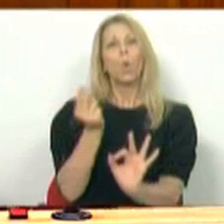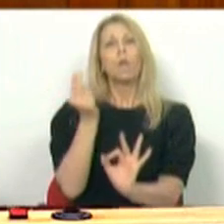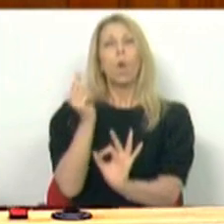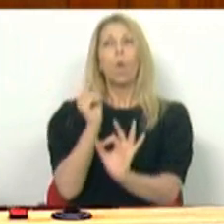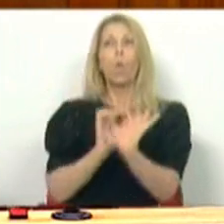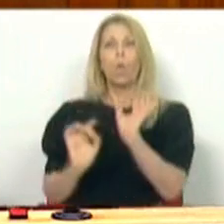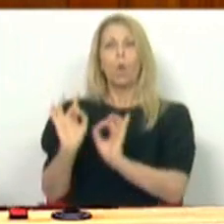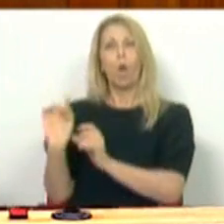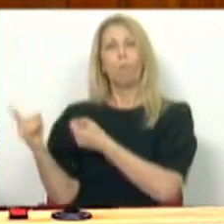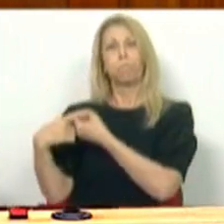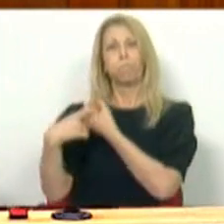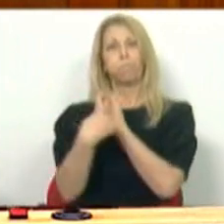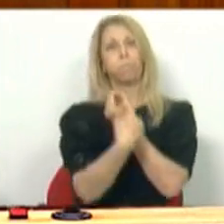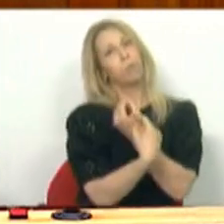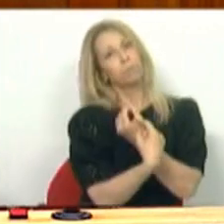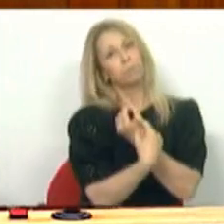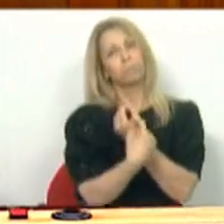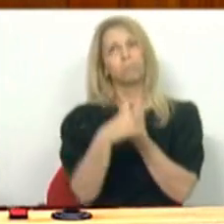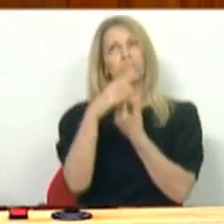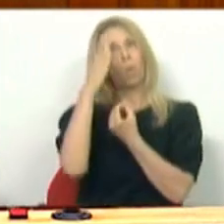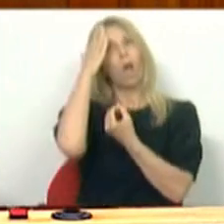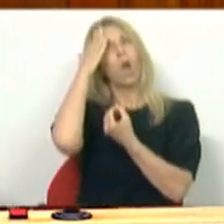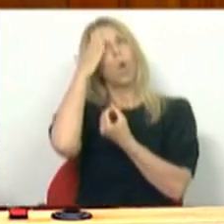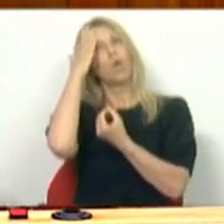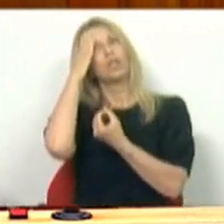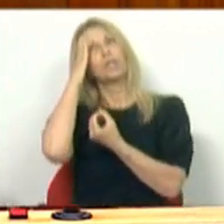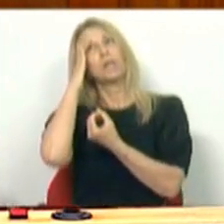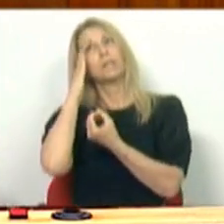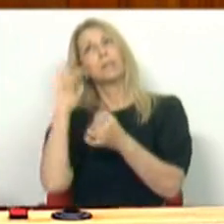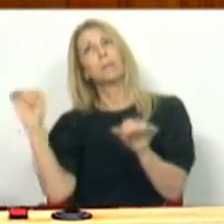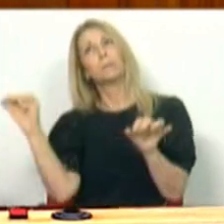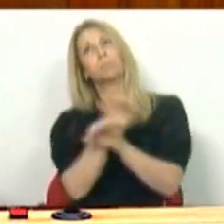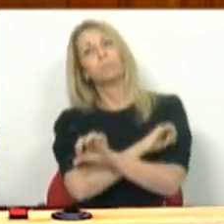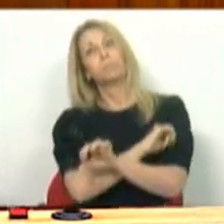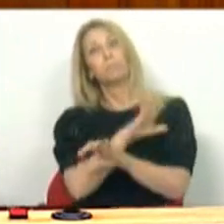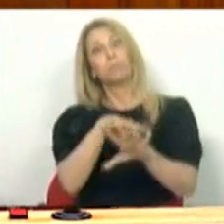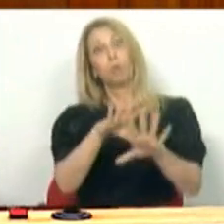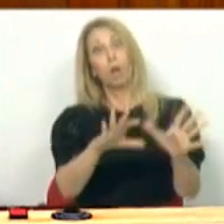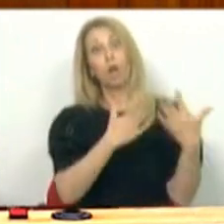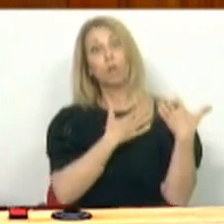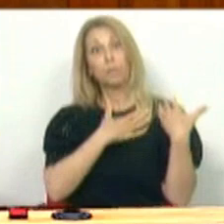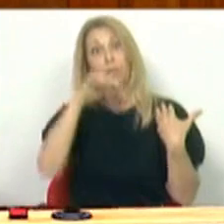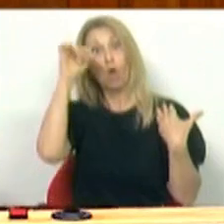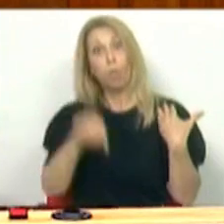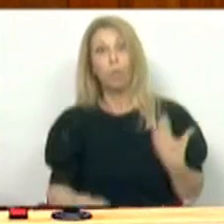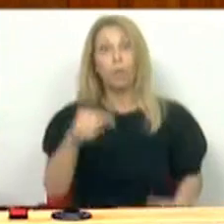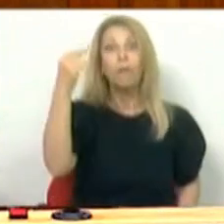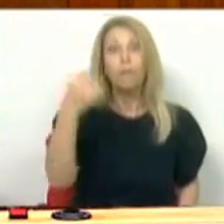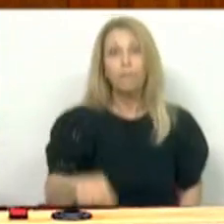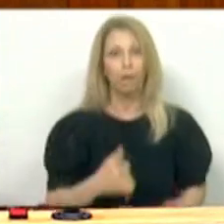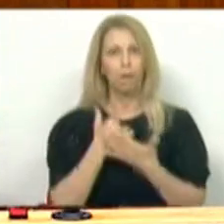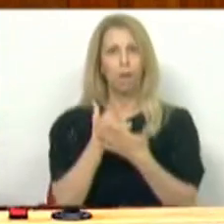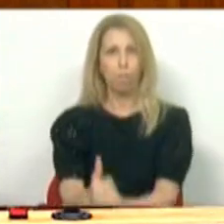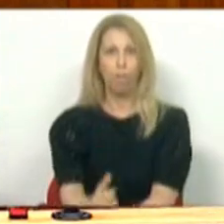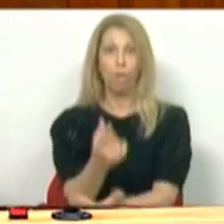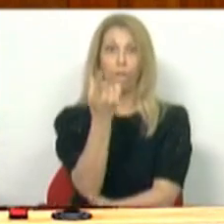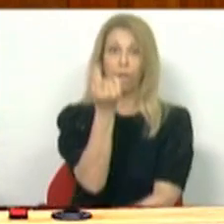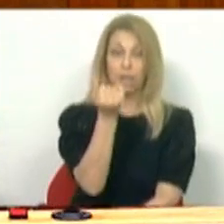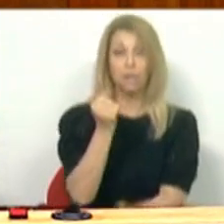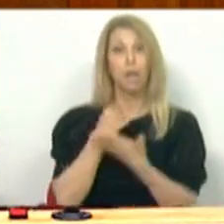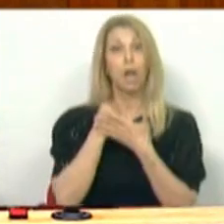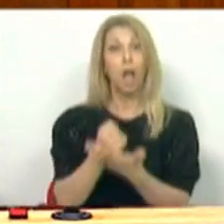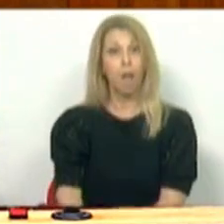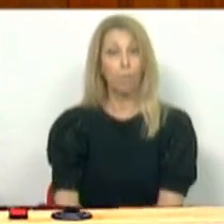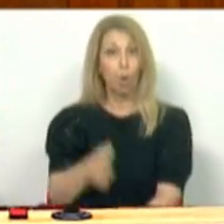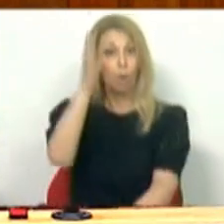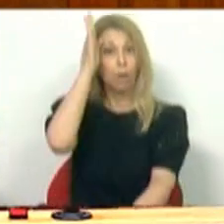consciência quando há responsabilidades concretas e imediatas que tem, no apoio financeiro, no apoio militar e no apoio